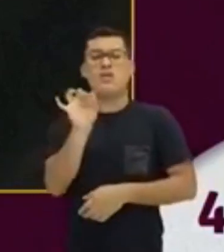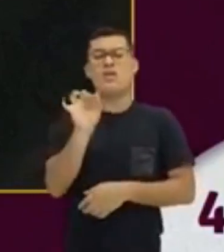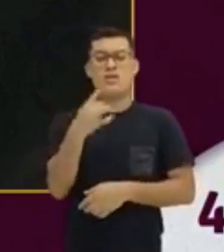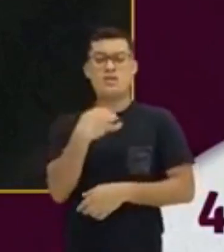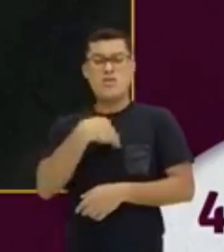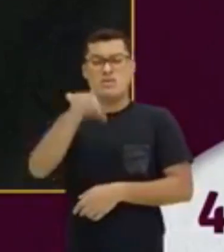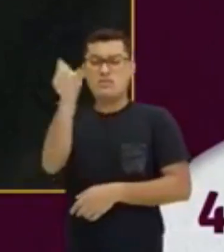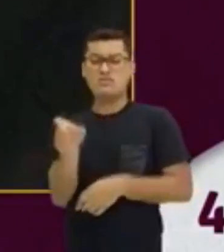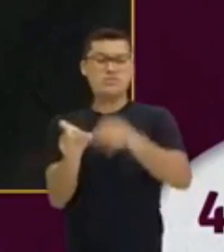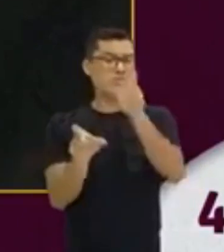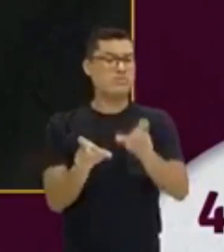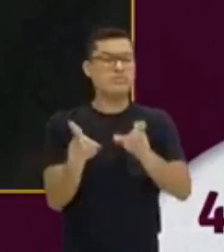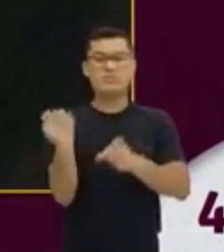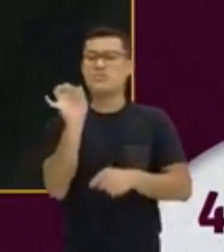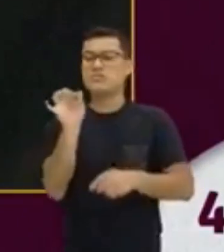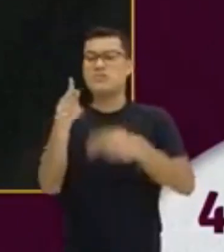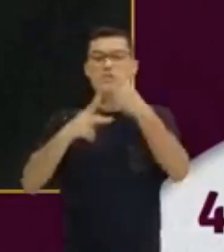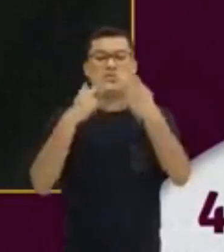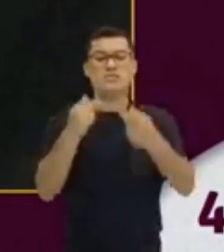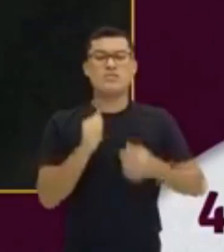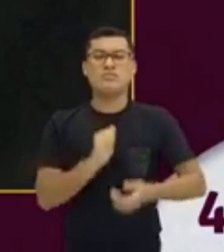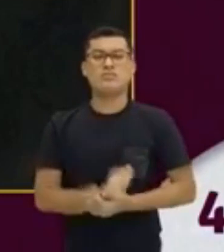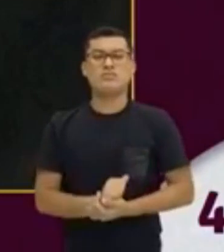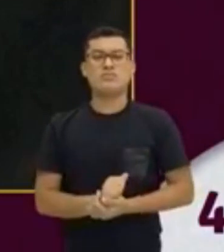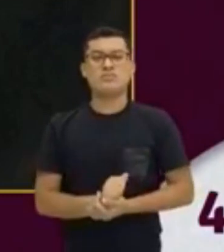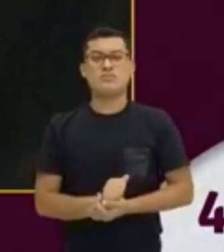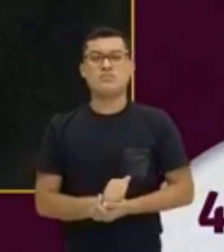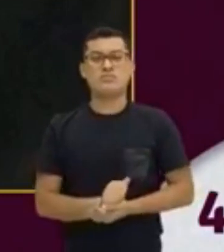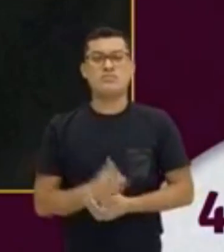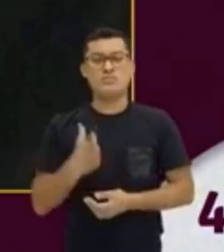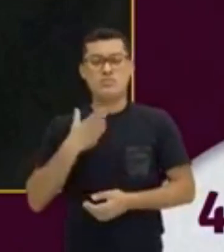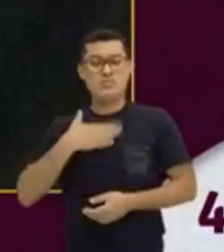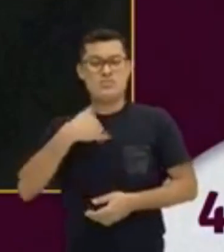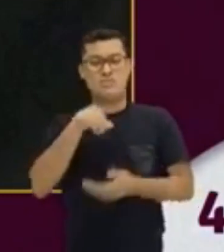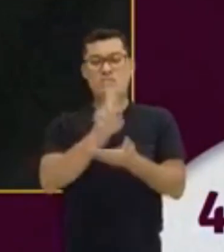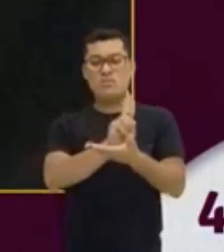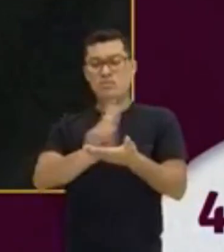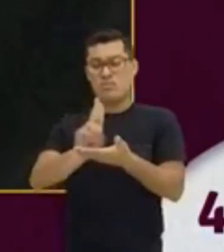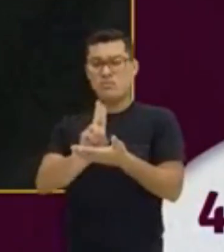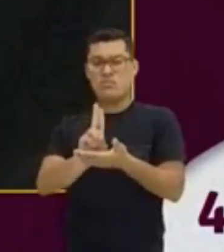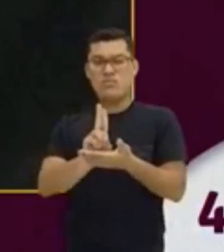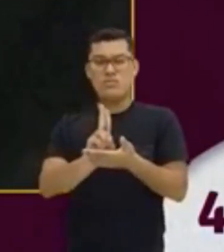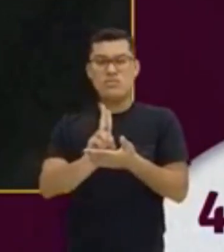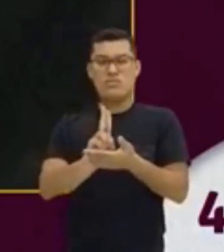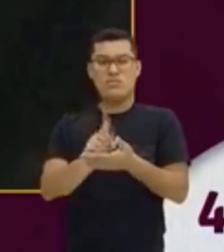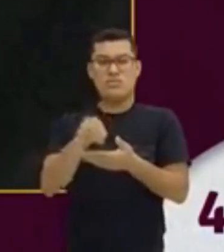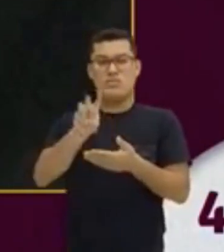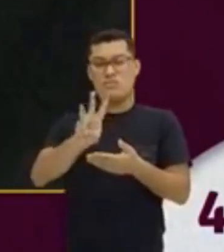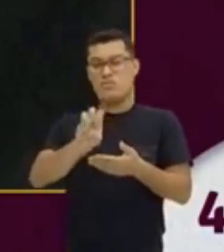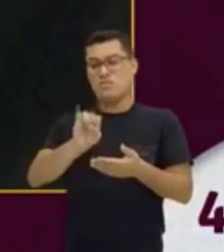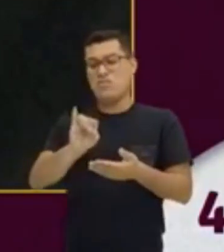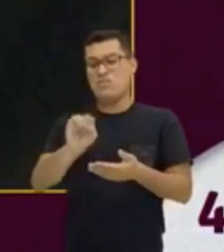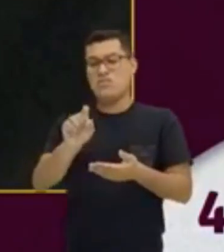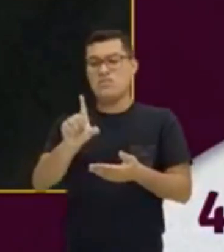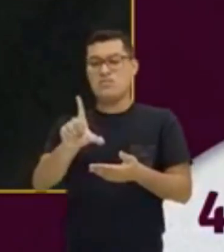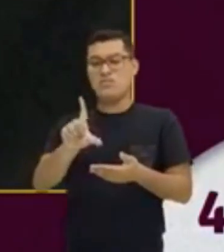mais que ele fala sobre ele mesmo? My name is William Shakespeare.